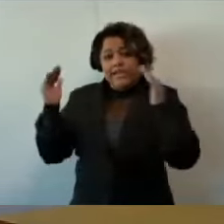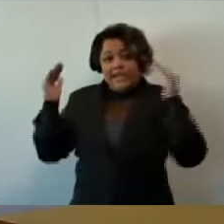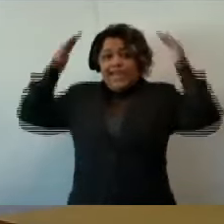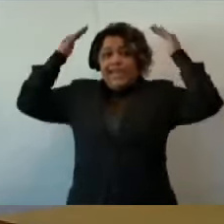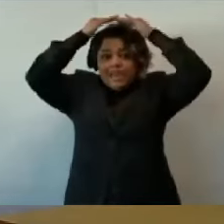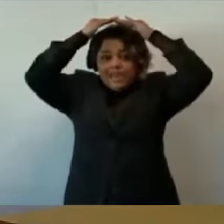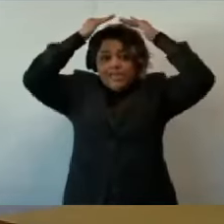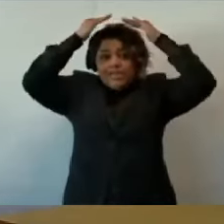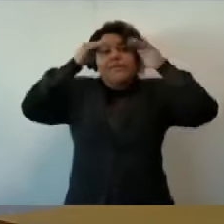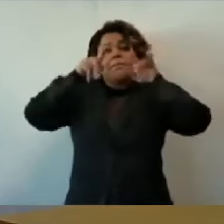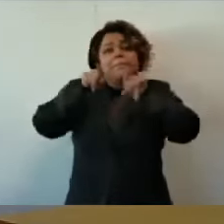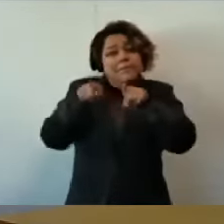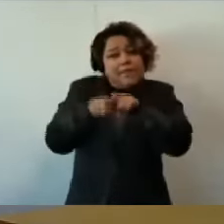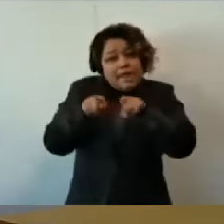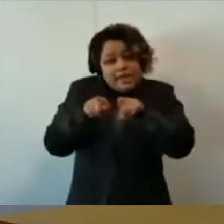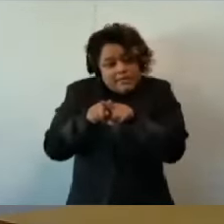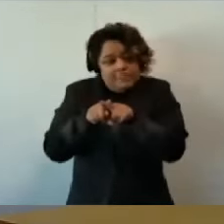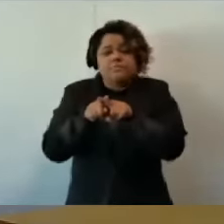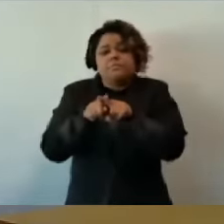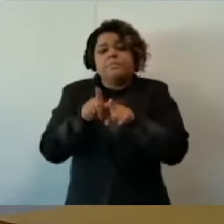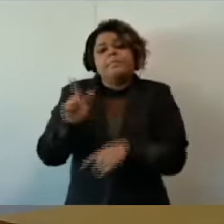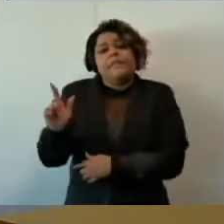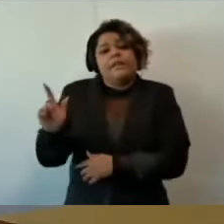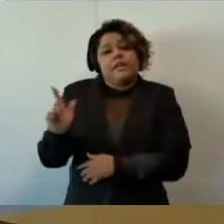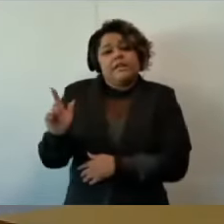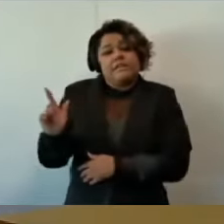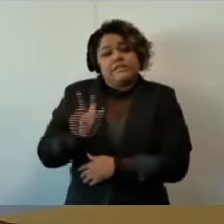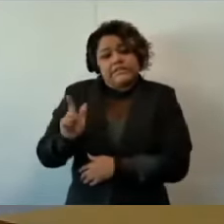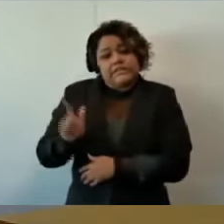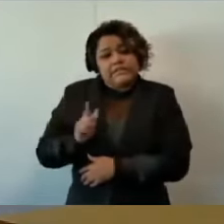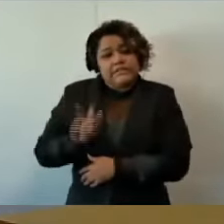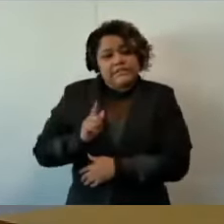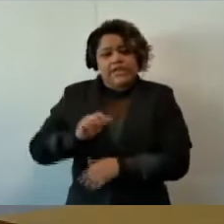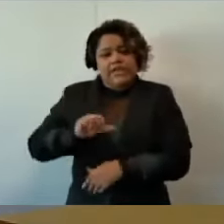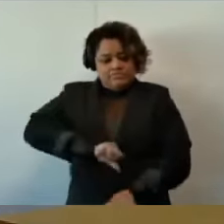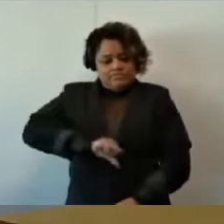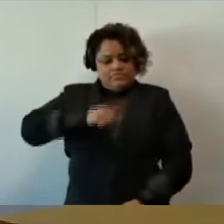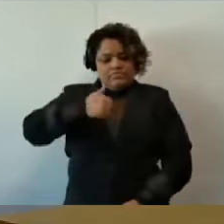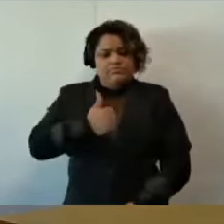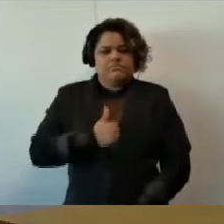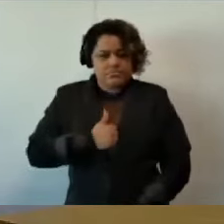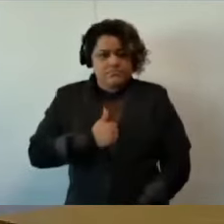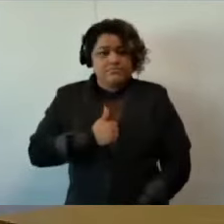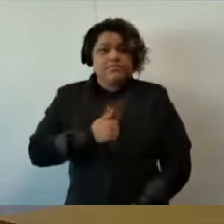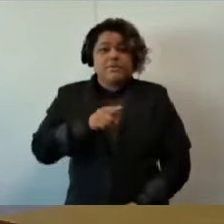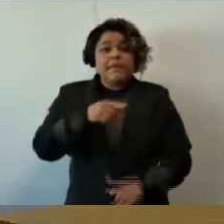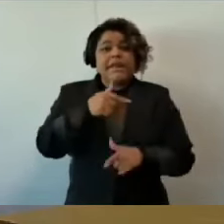mas, principalmente, que ele tenha a dignidade restabelecida pelo trabalho?